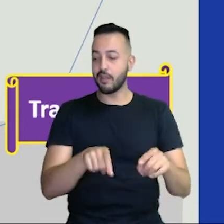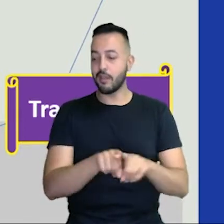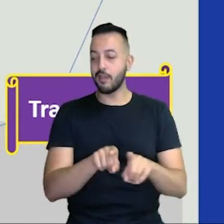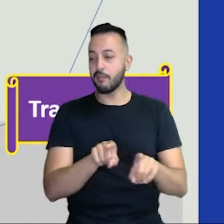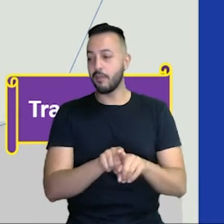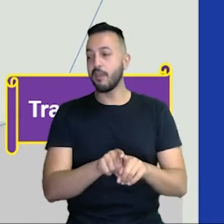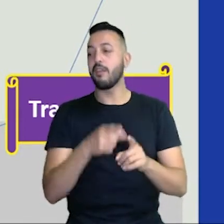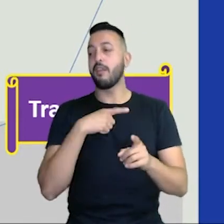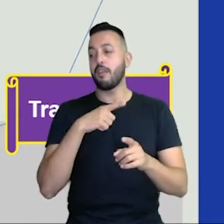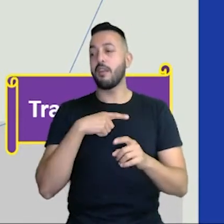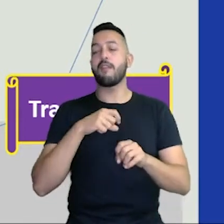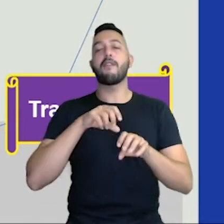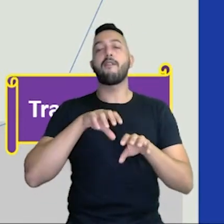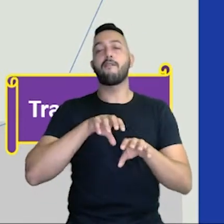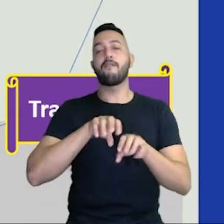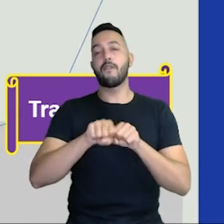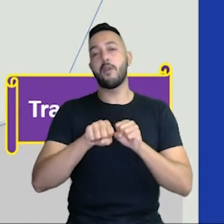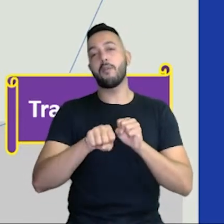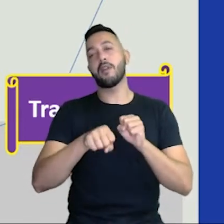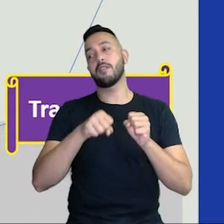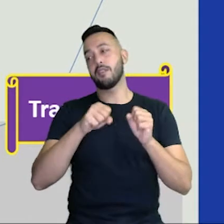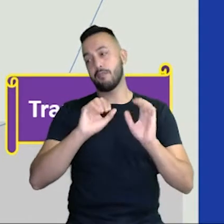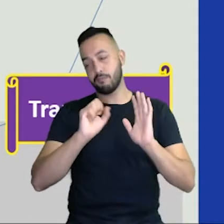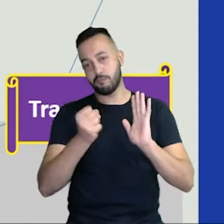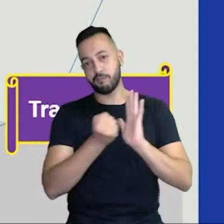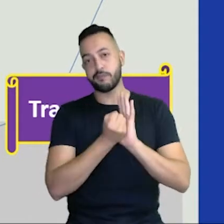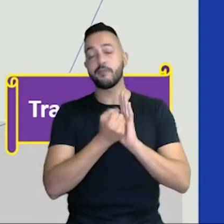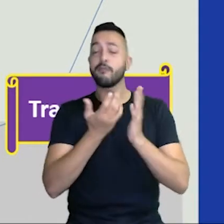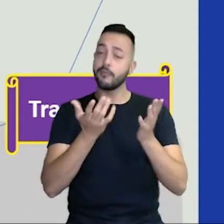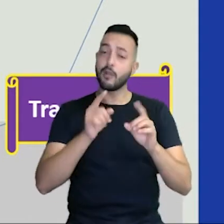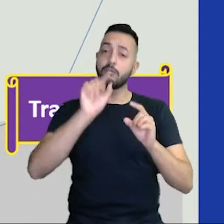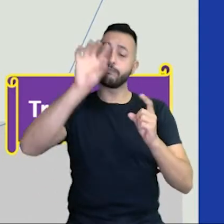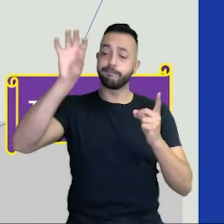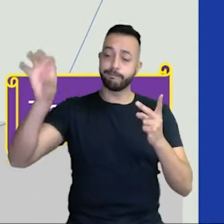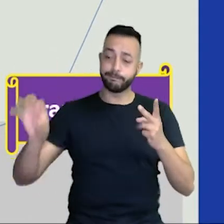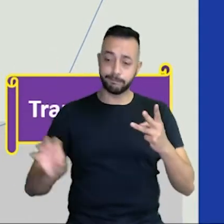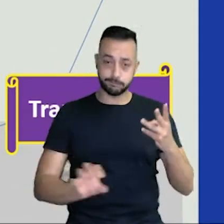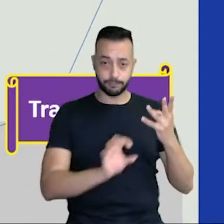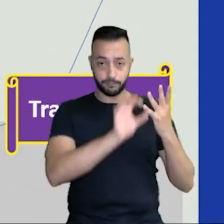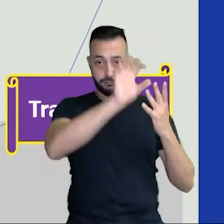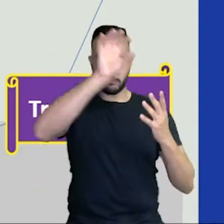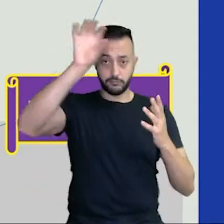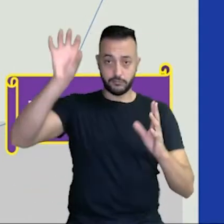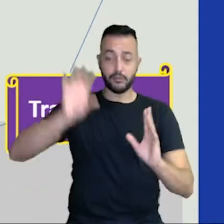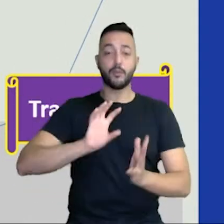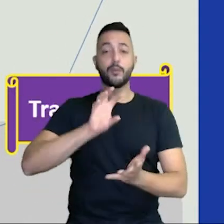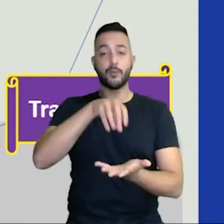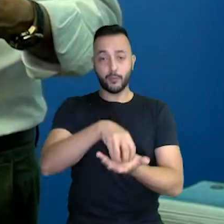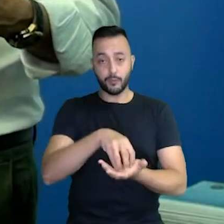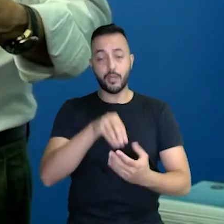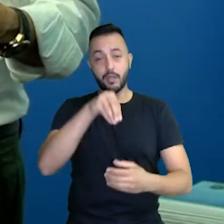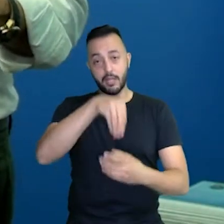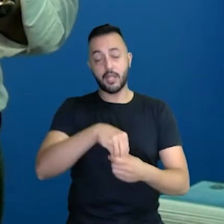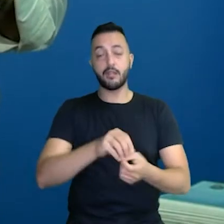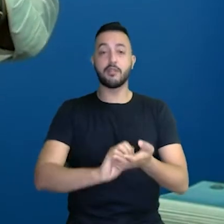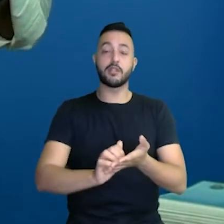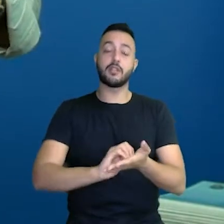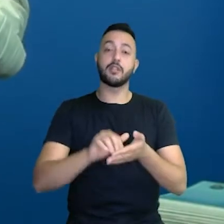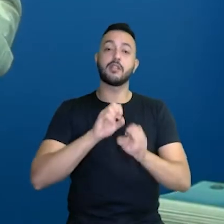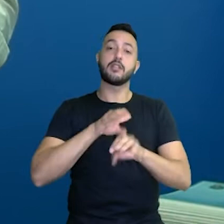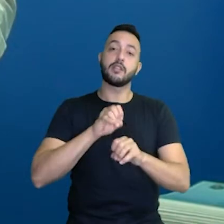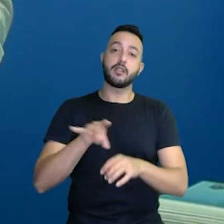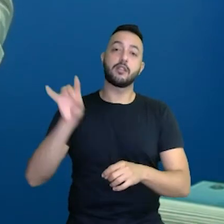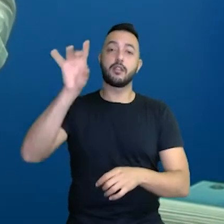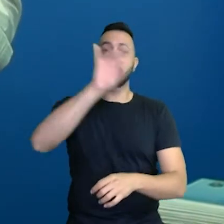e patrimônio. Aí vocês estão vendo esses núcleos, eles estão dentro da Secretaria de Educação com